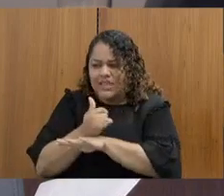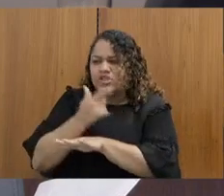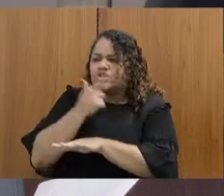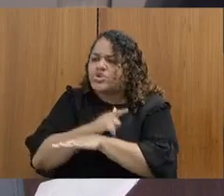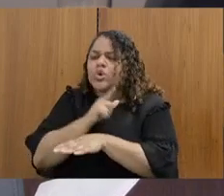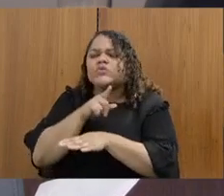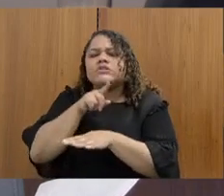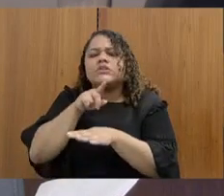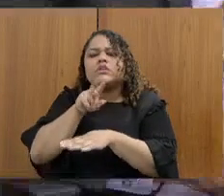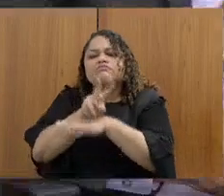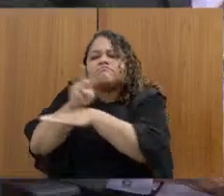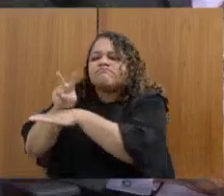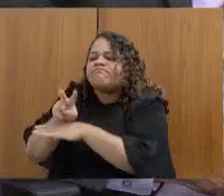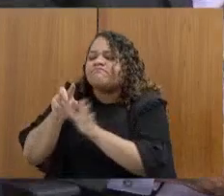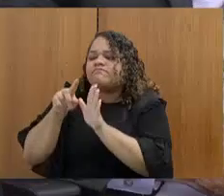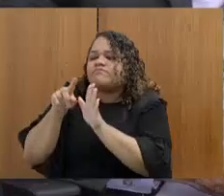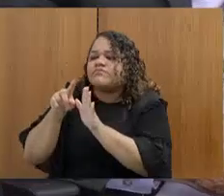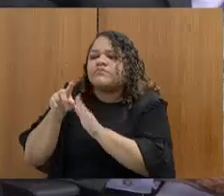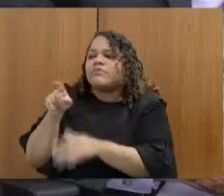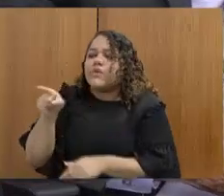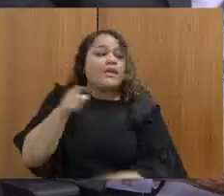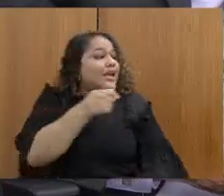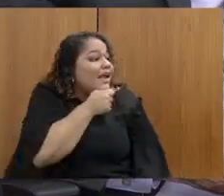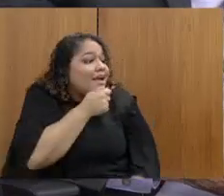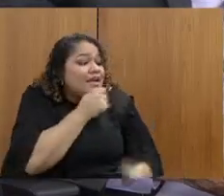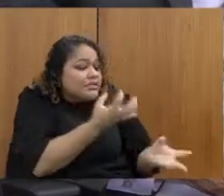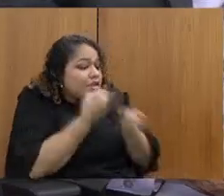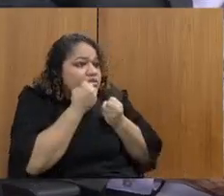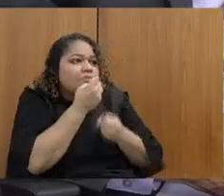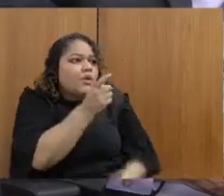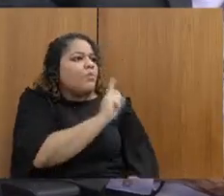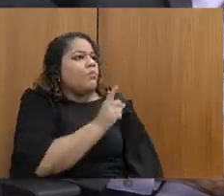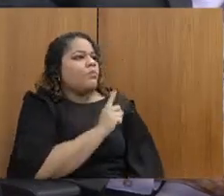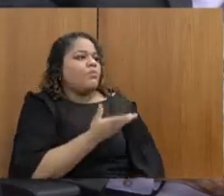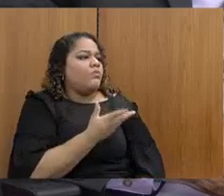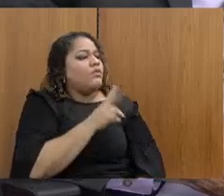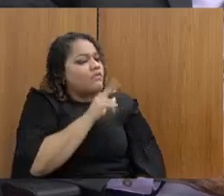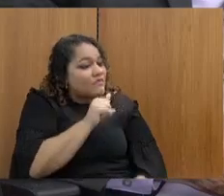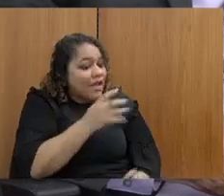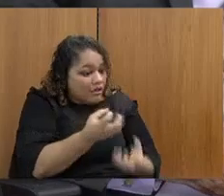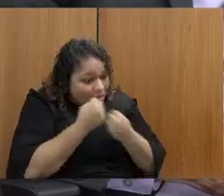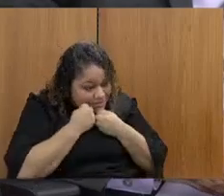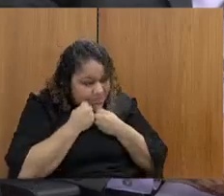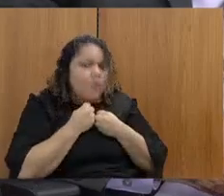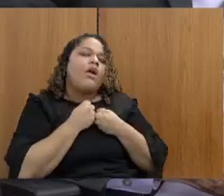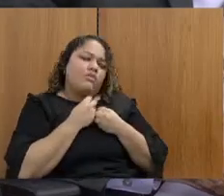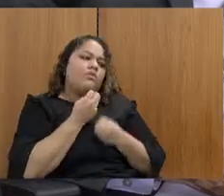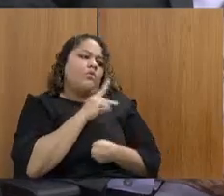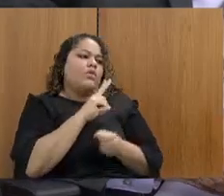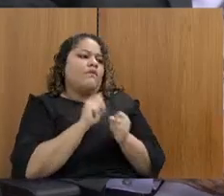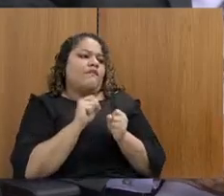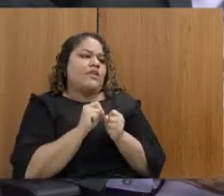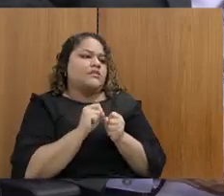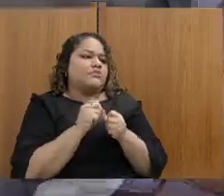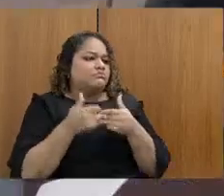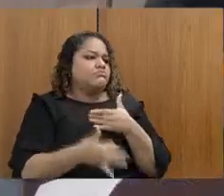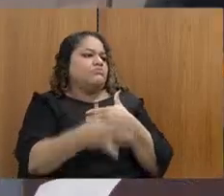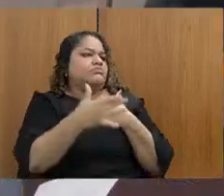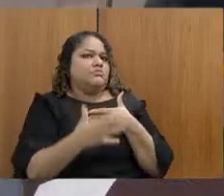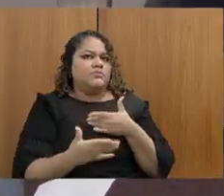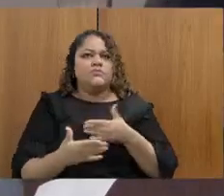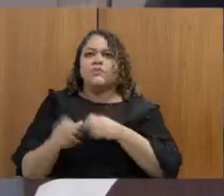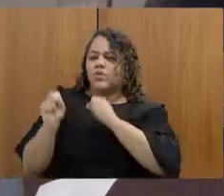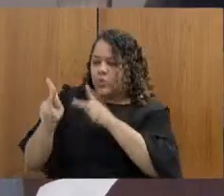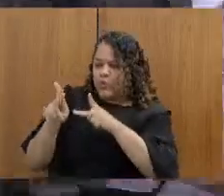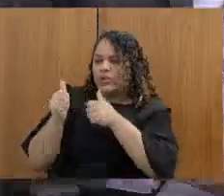séria agora que o... A gente não recebeu ainda. elas vão receber? Assim que receber, vão ser tomadas todas as medidas, mas a não recebeu ainda. Beleza, queremos acompanhar